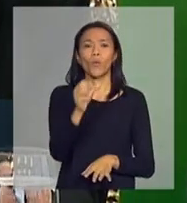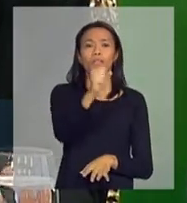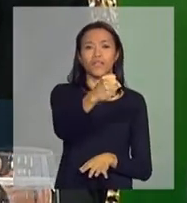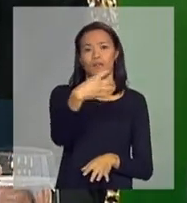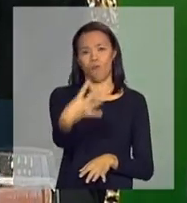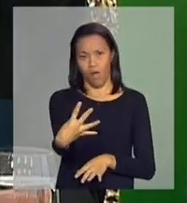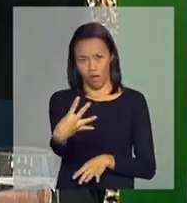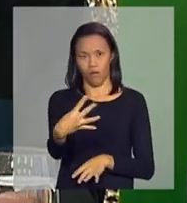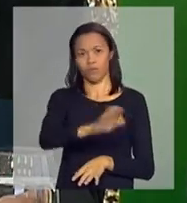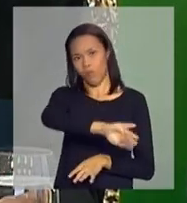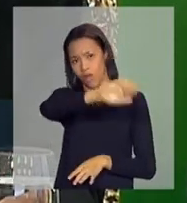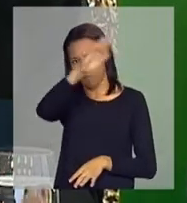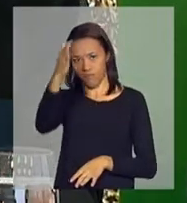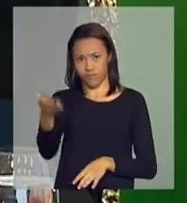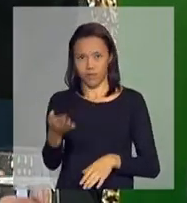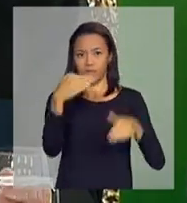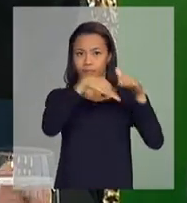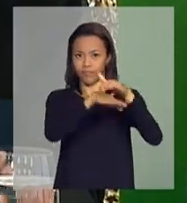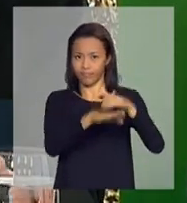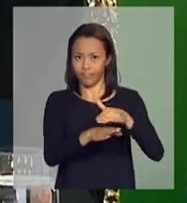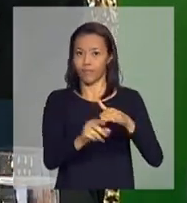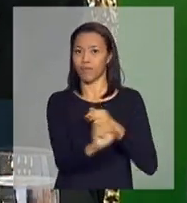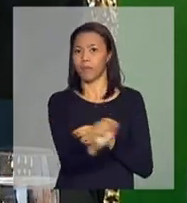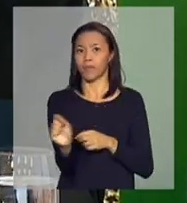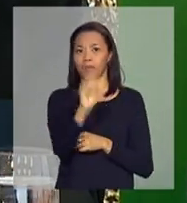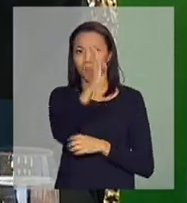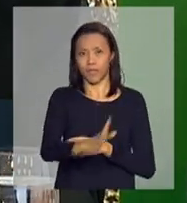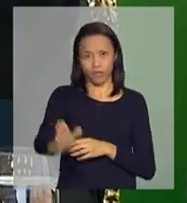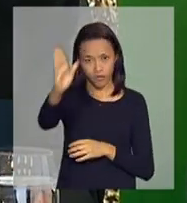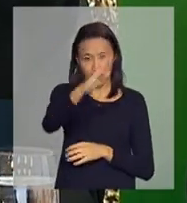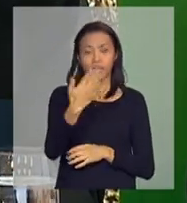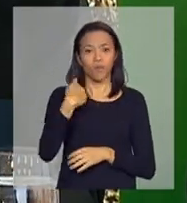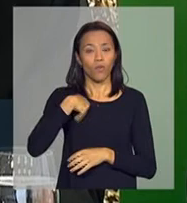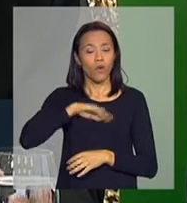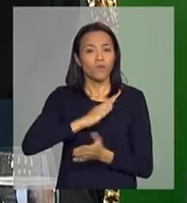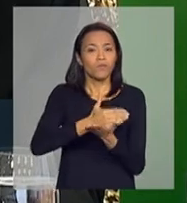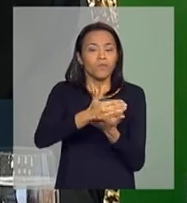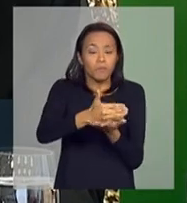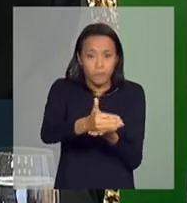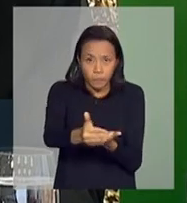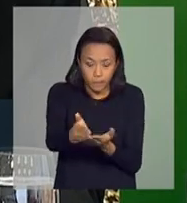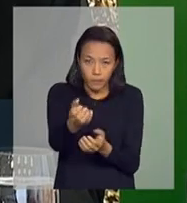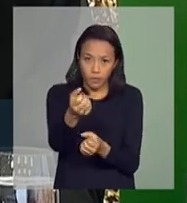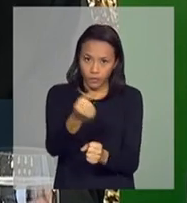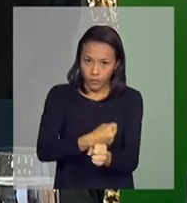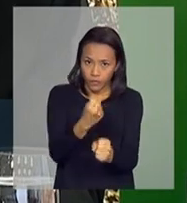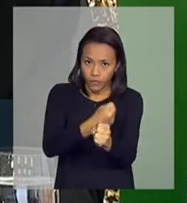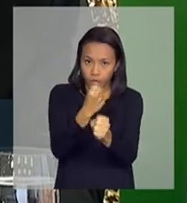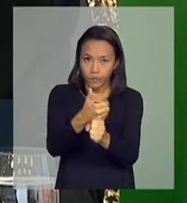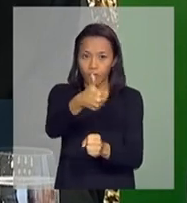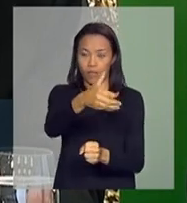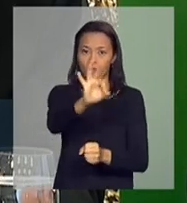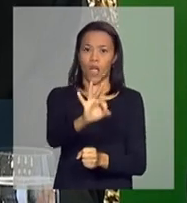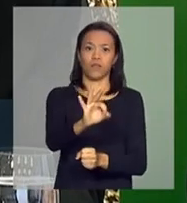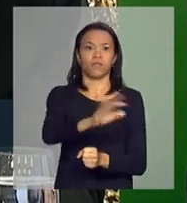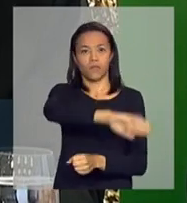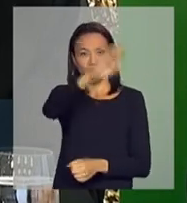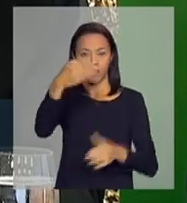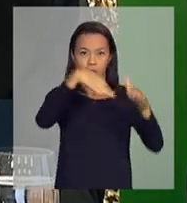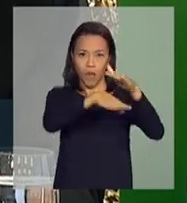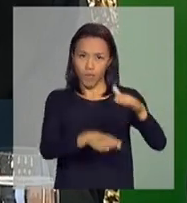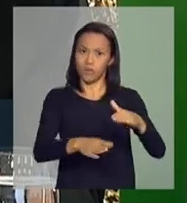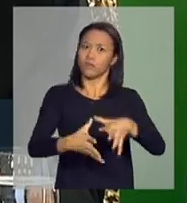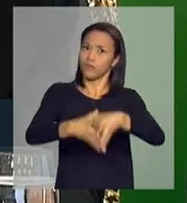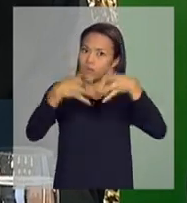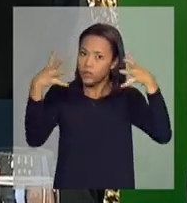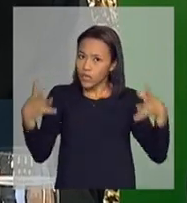armazéns espalhados pelo país. E vamos construir, inicialmente, dez armazéns grandes nesses setores